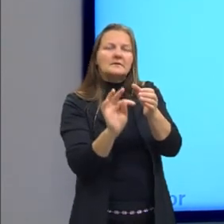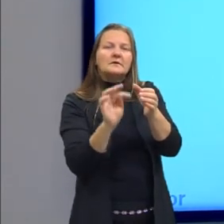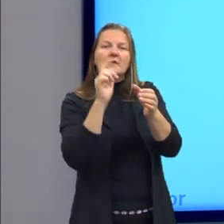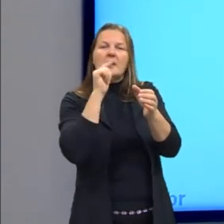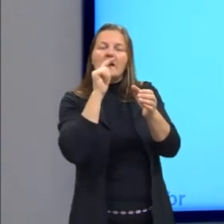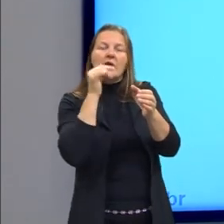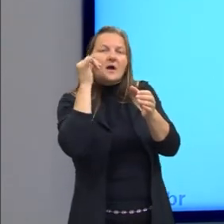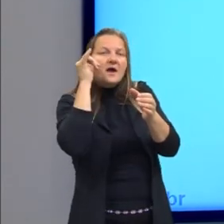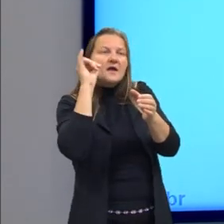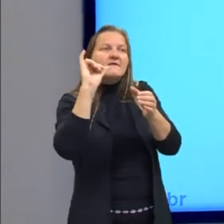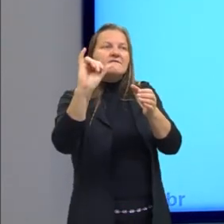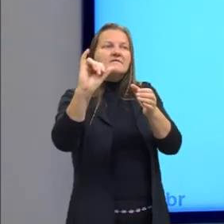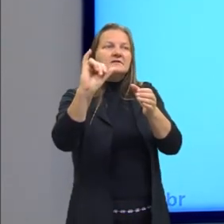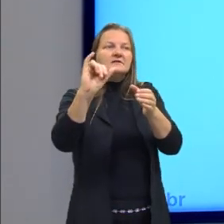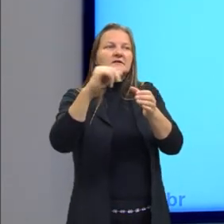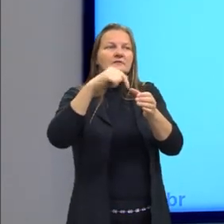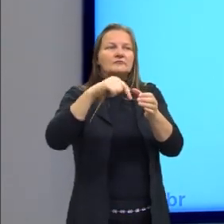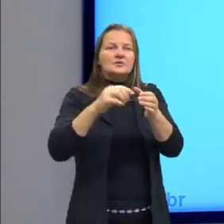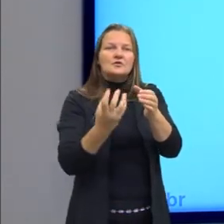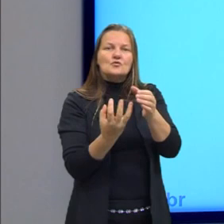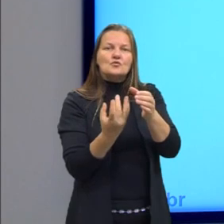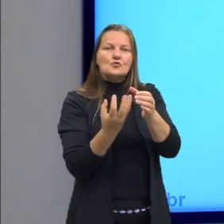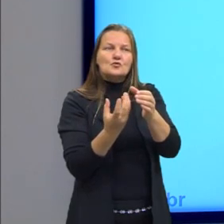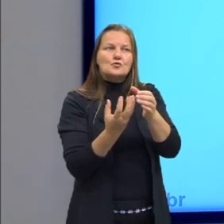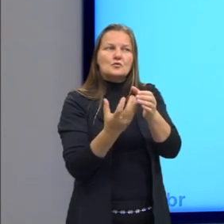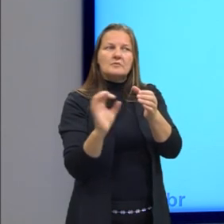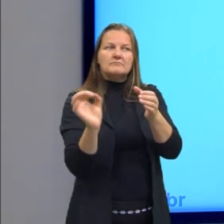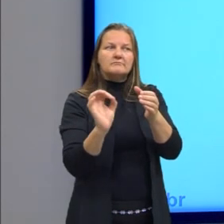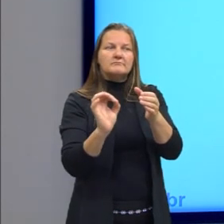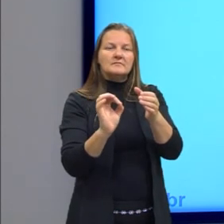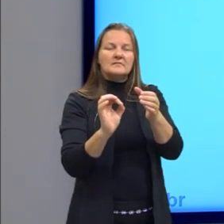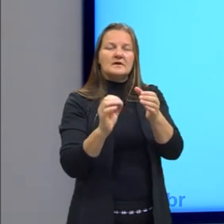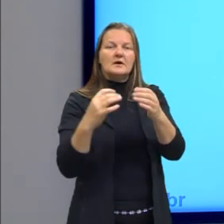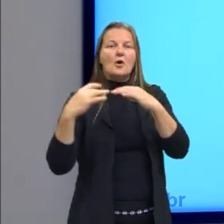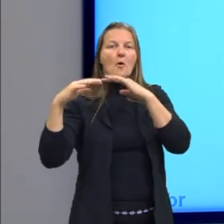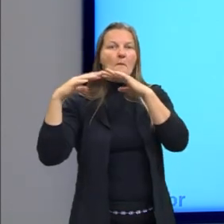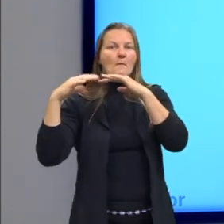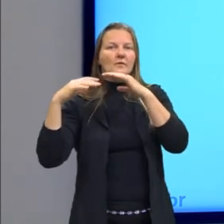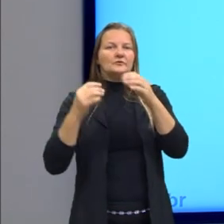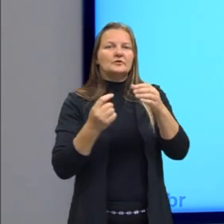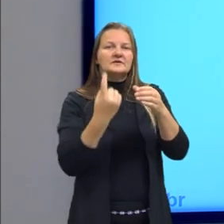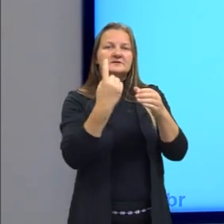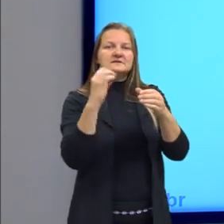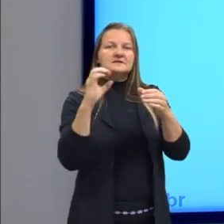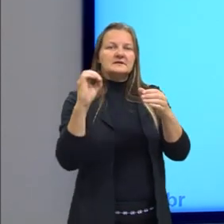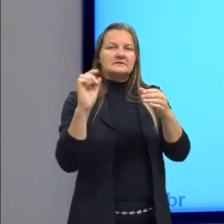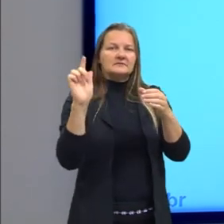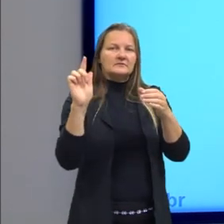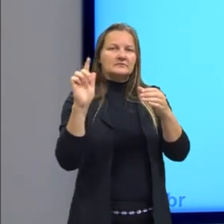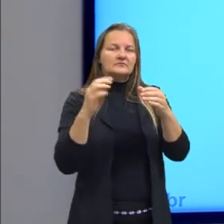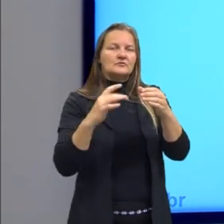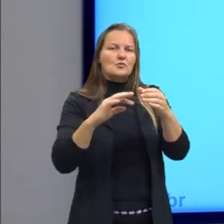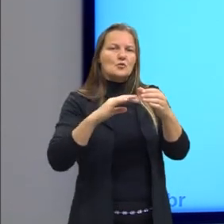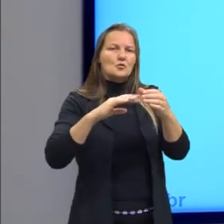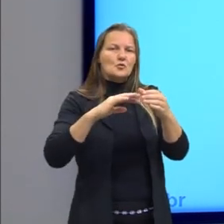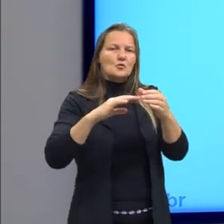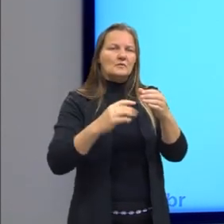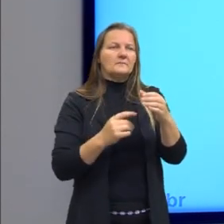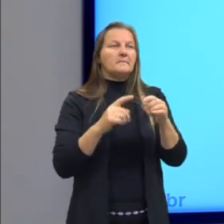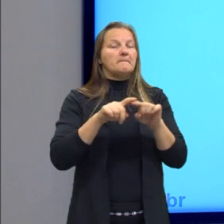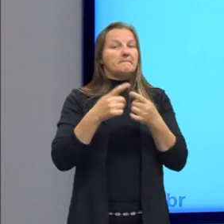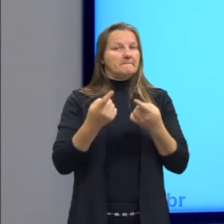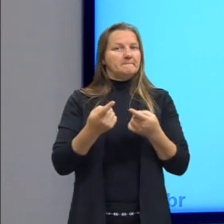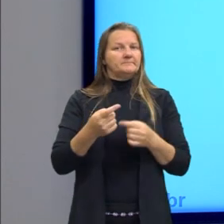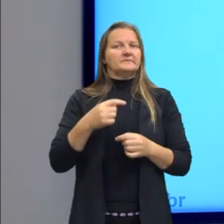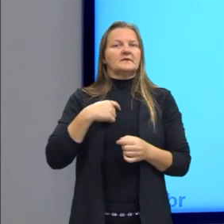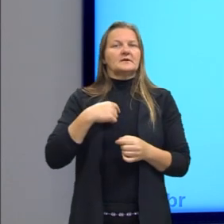evitar que ela entre em ebulição quando o motor atingir 100 graus. Já quando